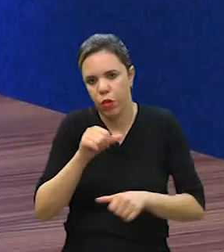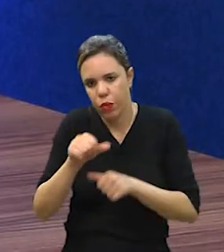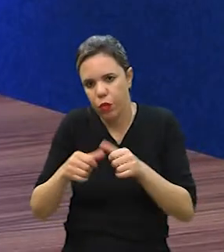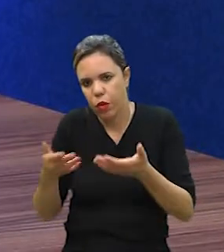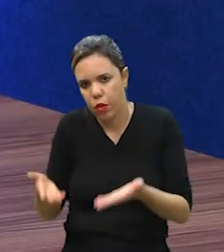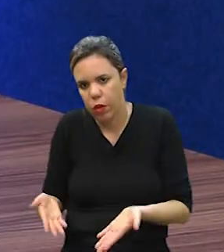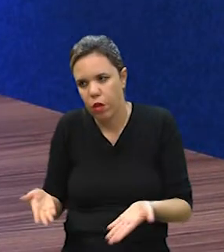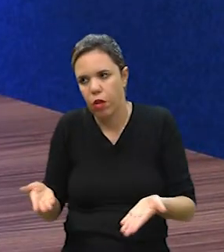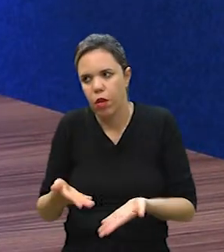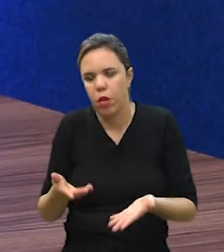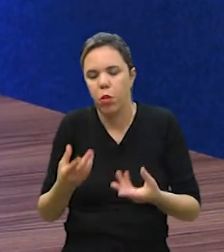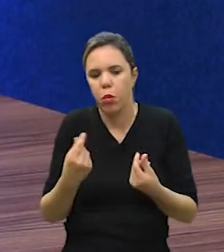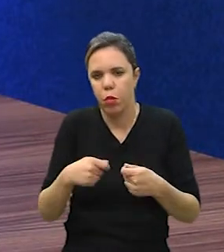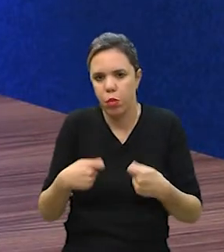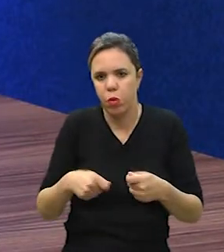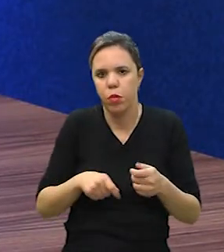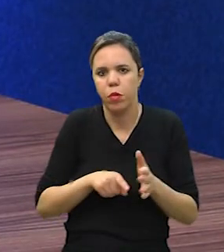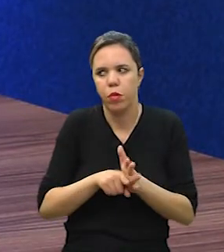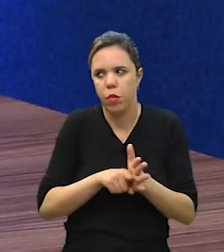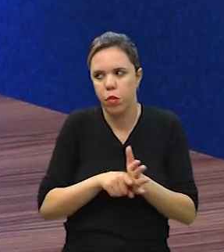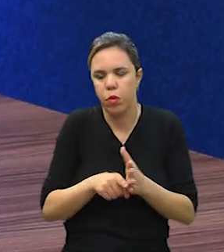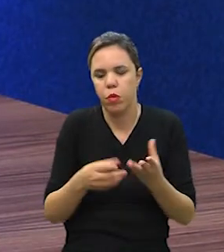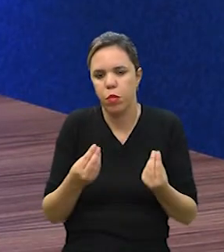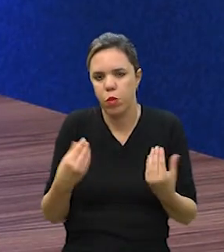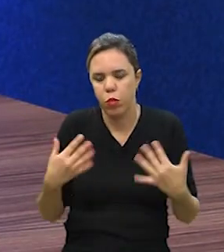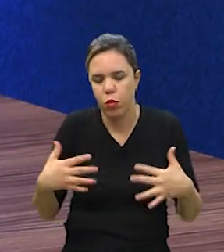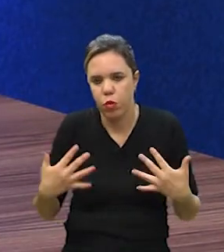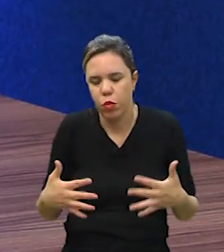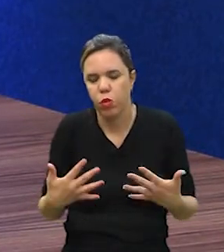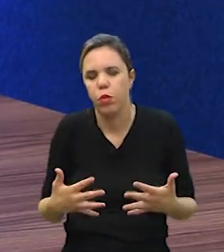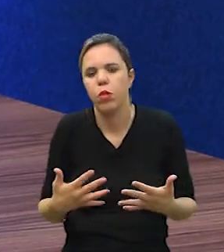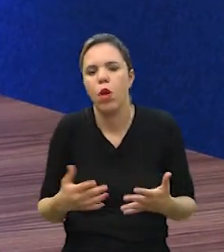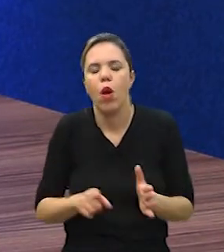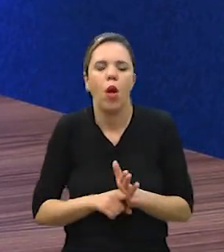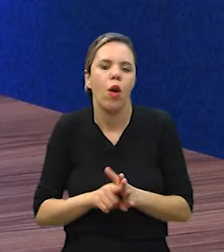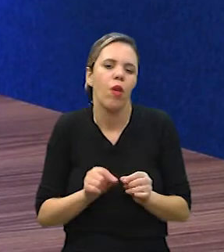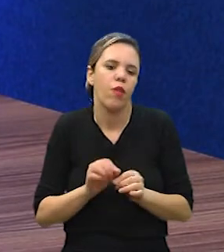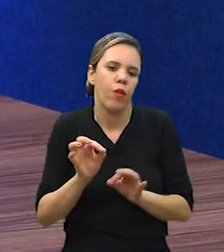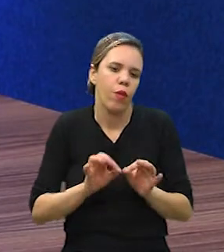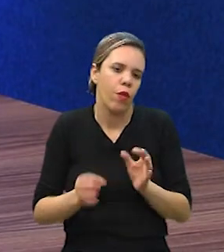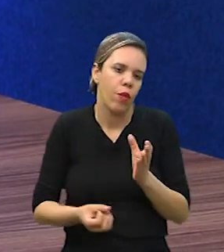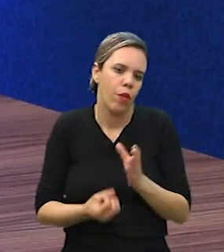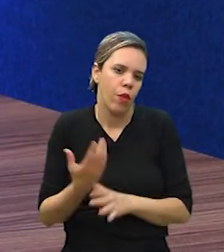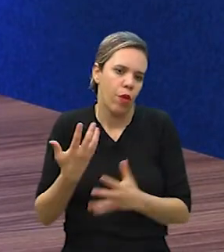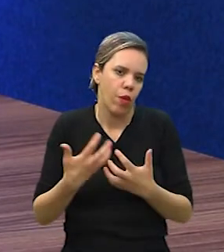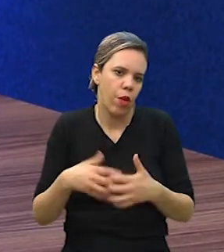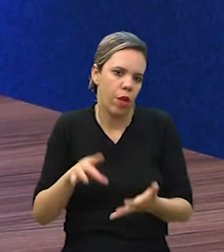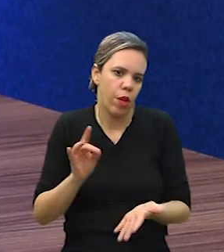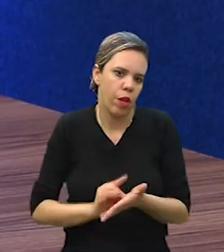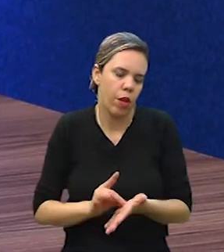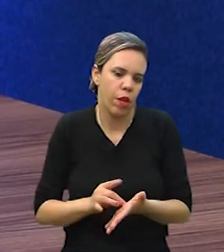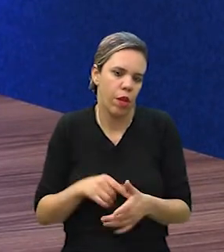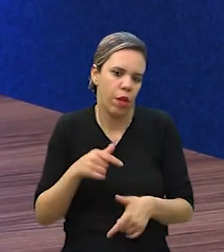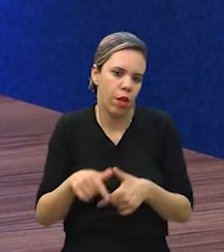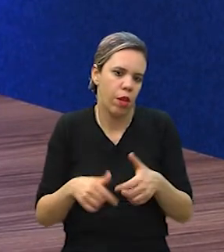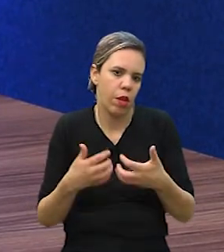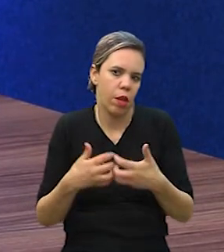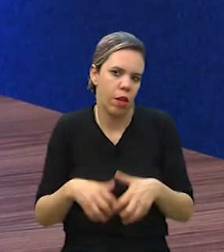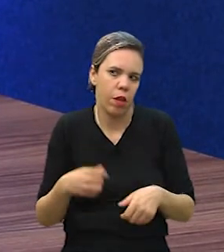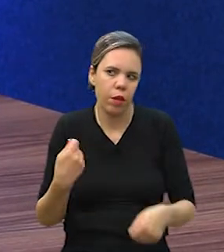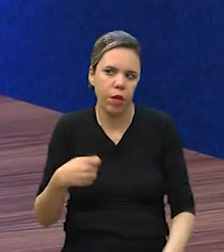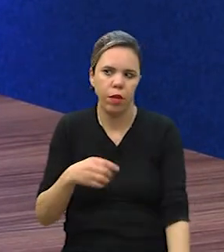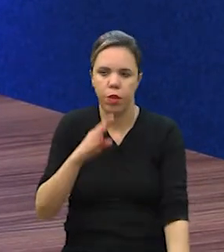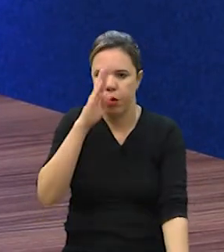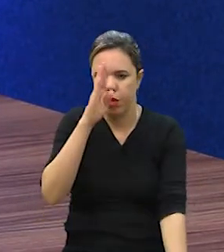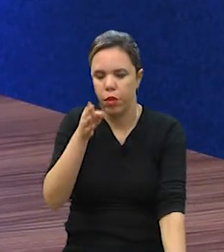foi necessário muita pesquisa de mercado, muita pesquisa de como produzir, de como realizar o nosso